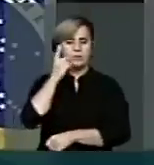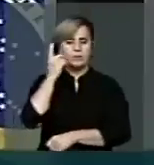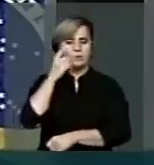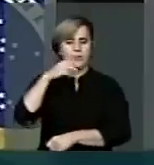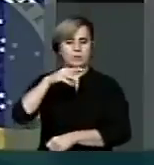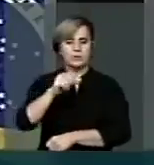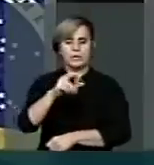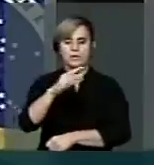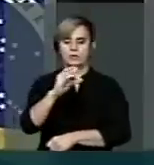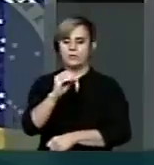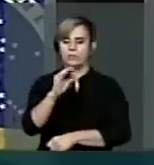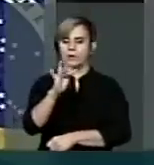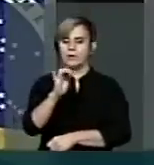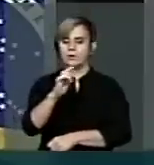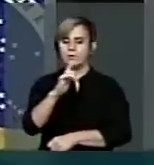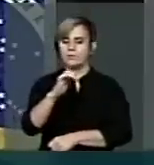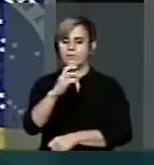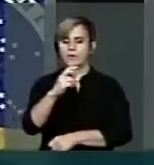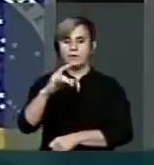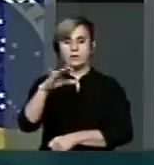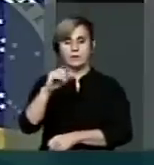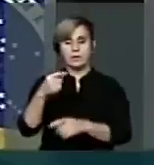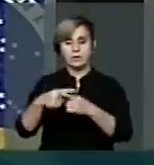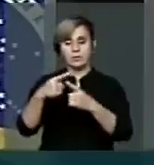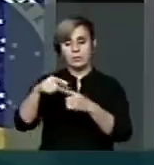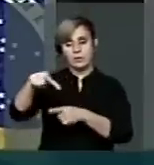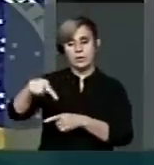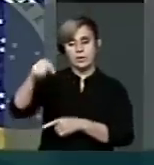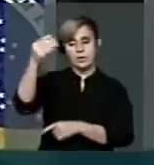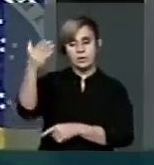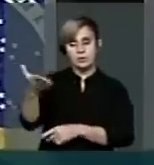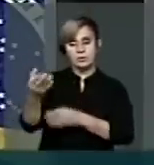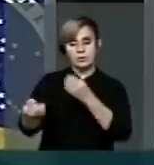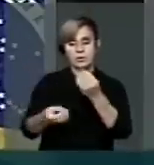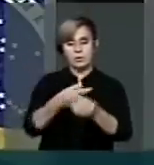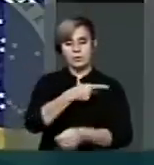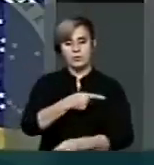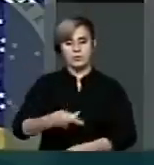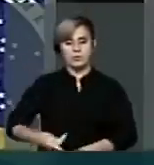o partido que o indicou como presidente da Comissão. Seria isso, presidente. Obrigado.